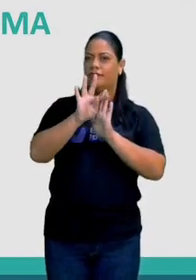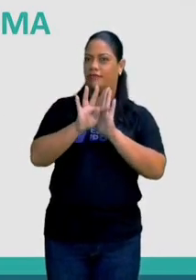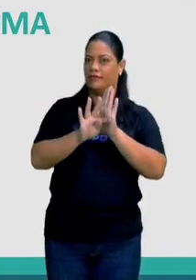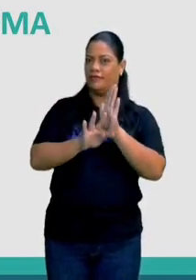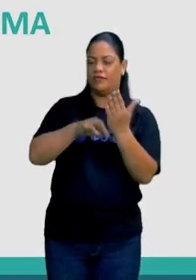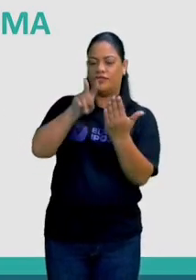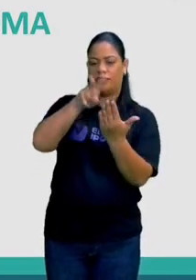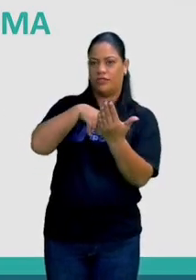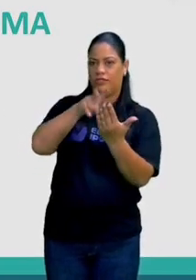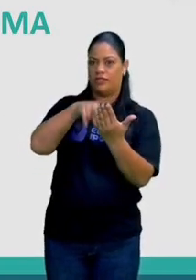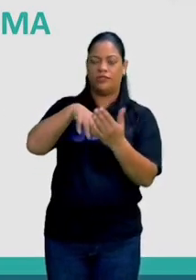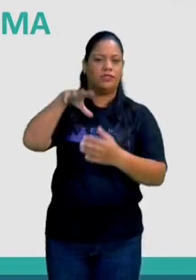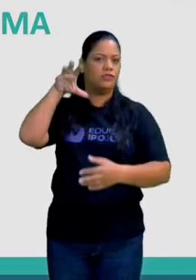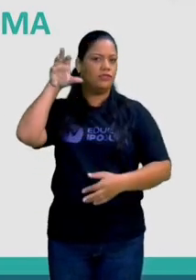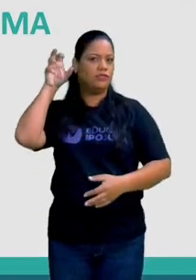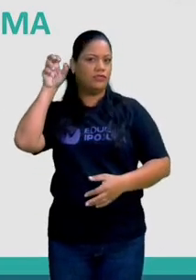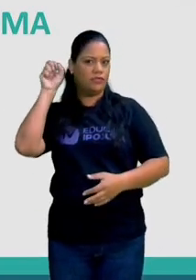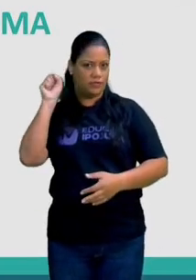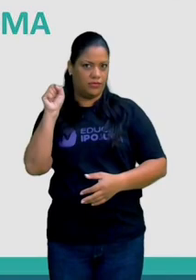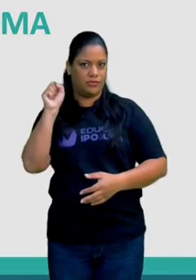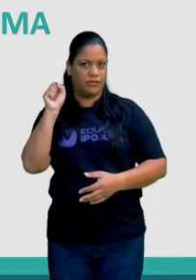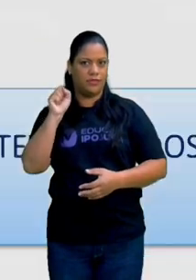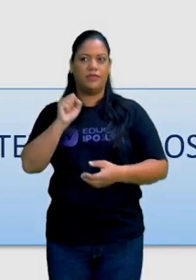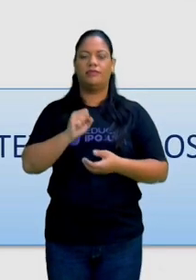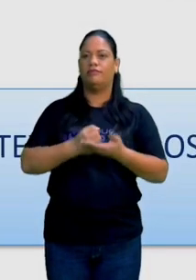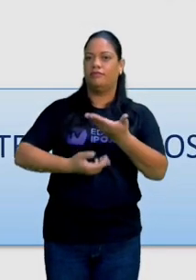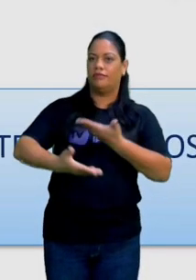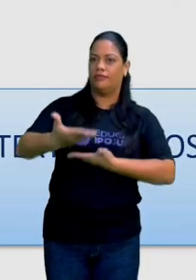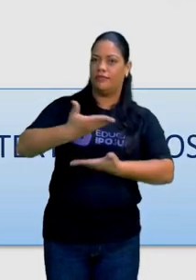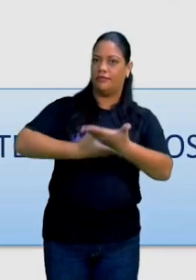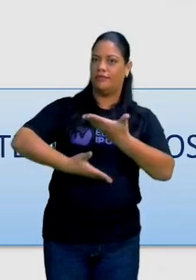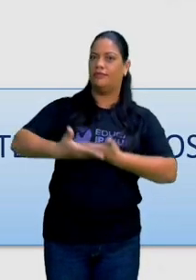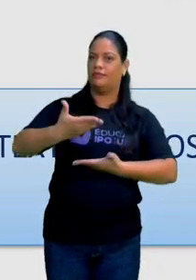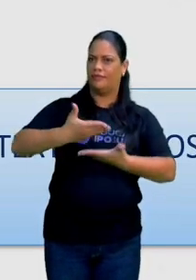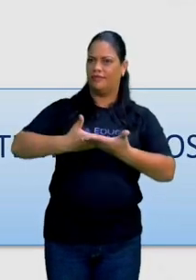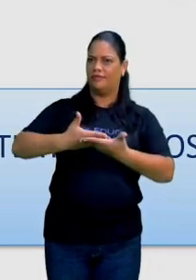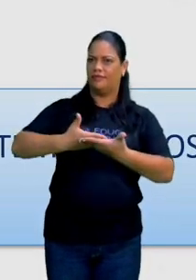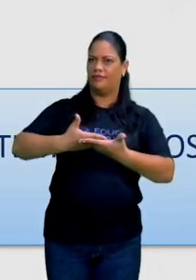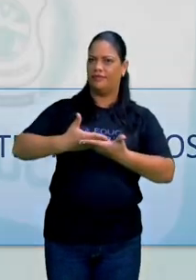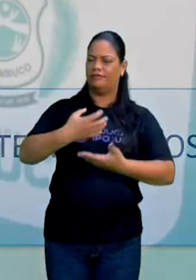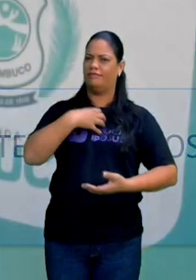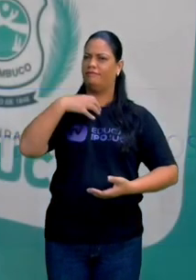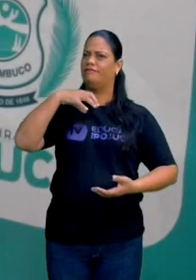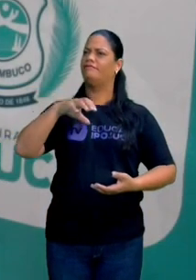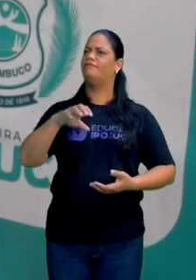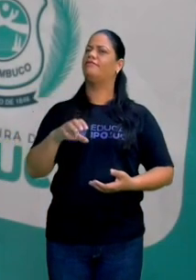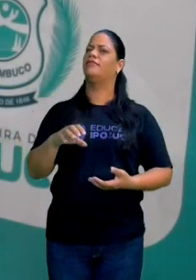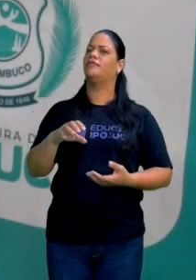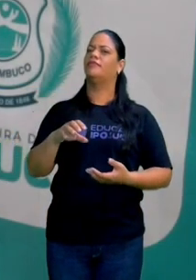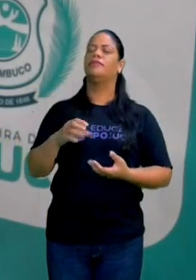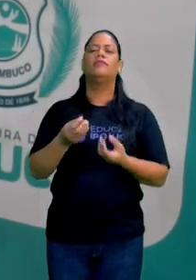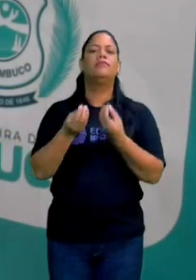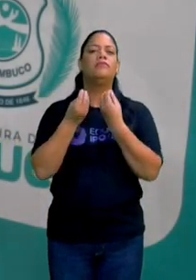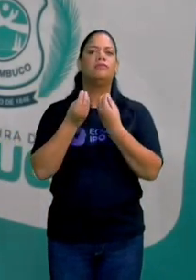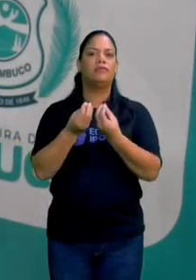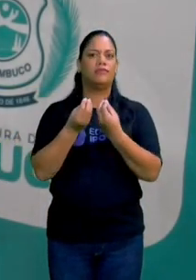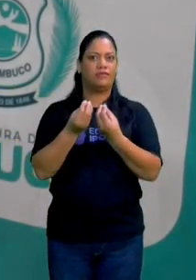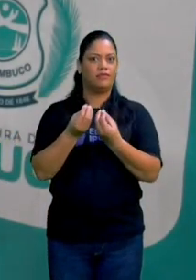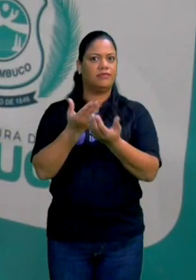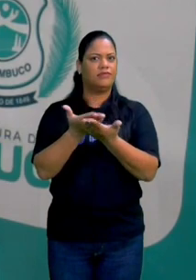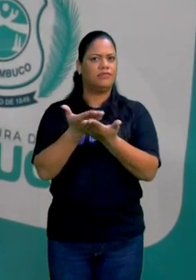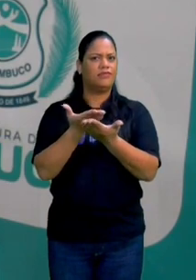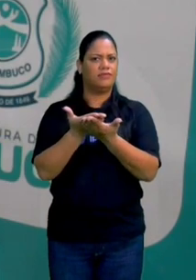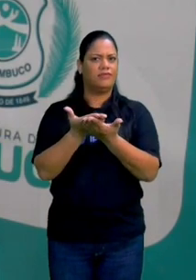e escuta, compartilhada e autônoma. E como será nossa aula dentro desse conteúdo,